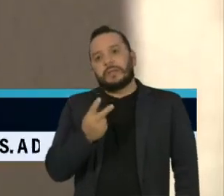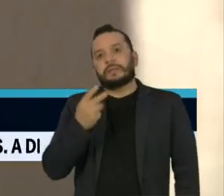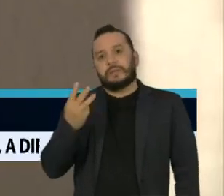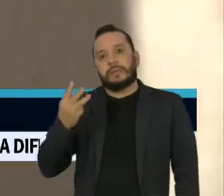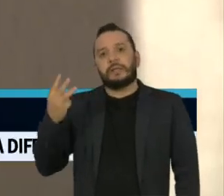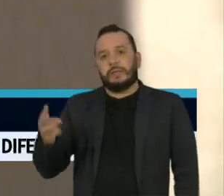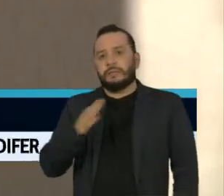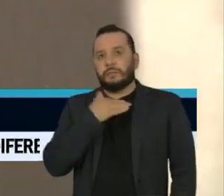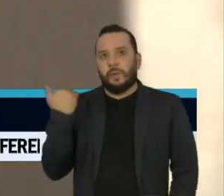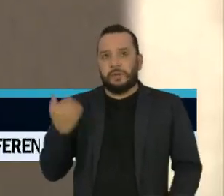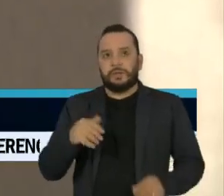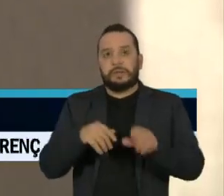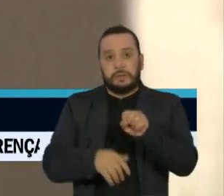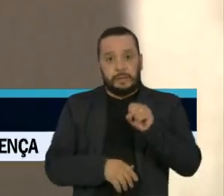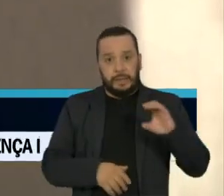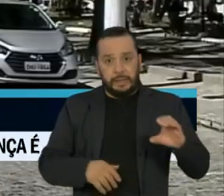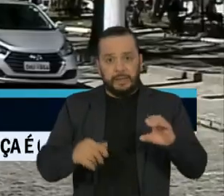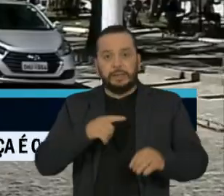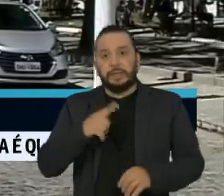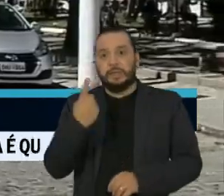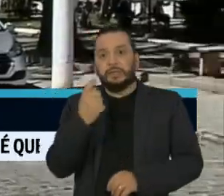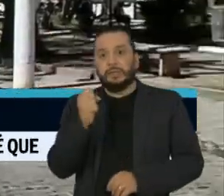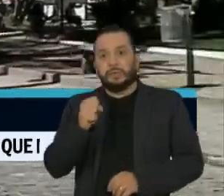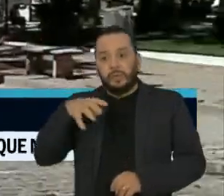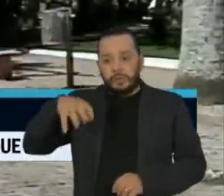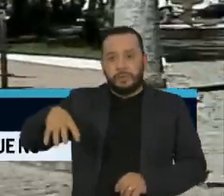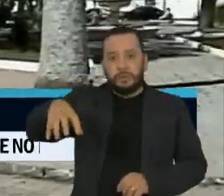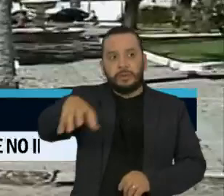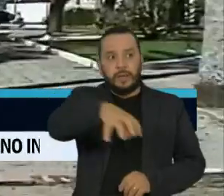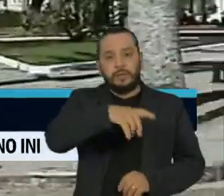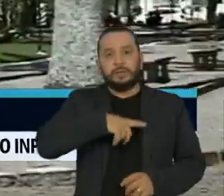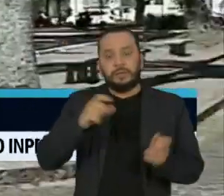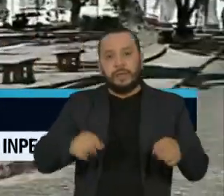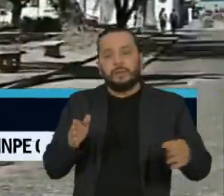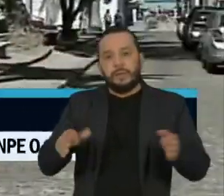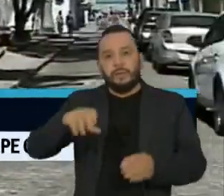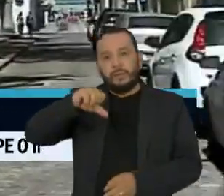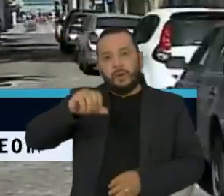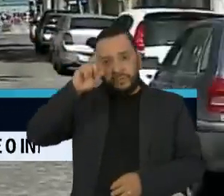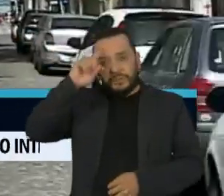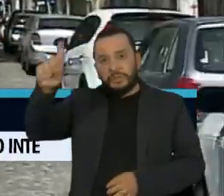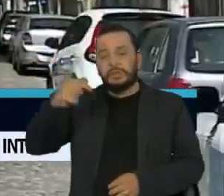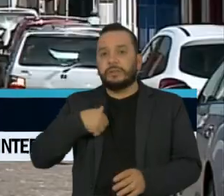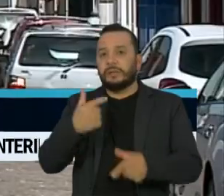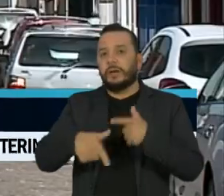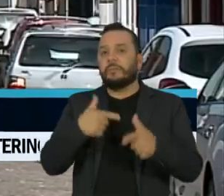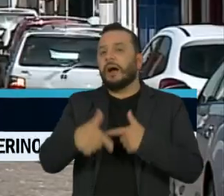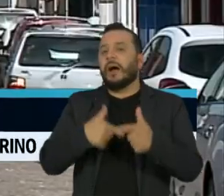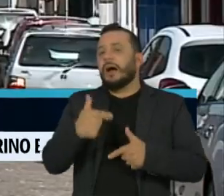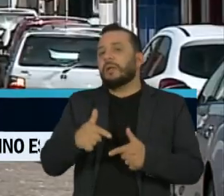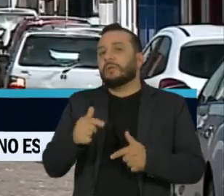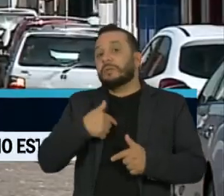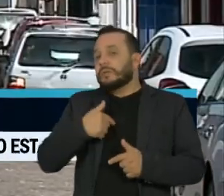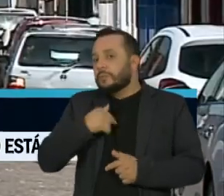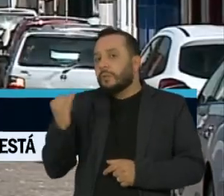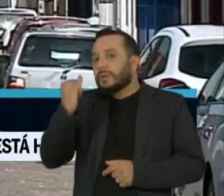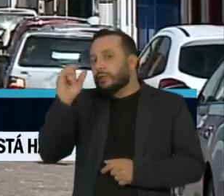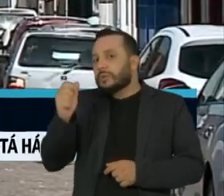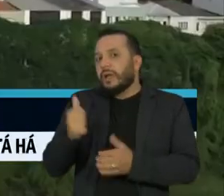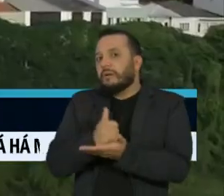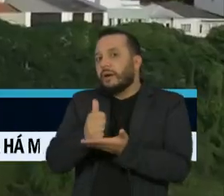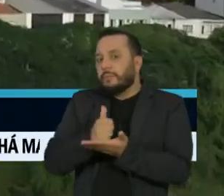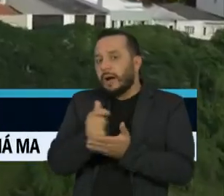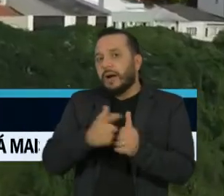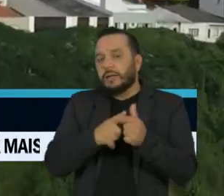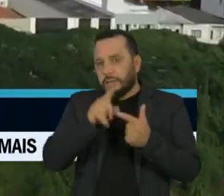Catarina, 18 cidades devem manter funcionando por nove dias apenas serviços essenciais, como farmácias, serviços de